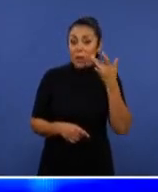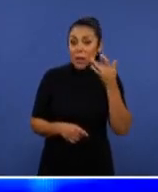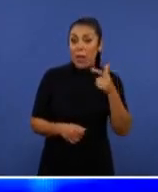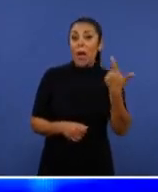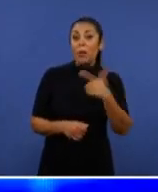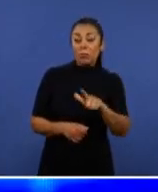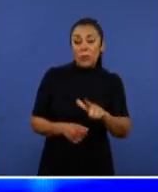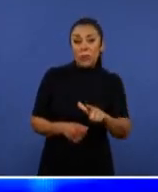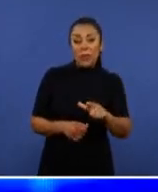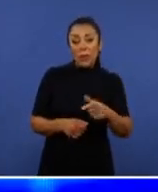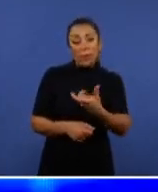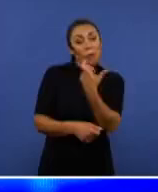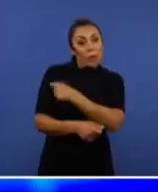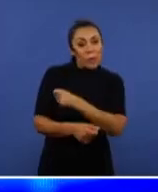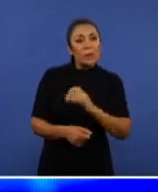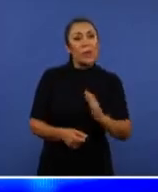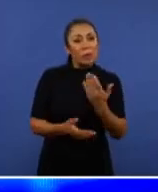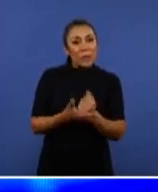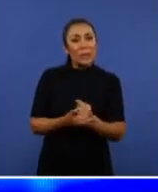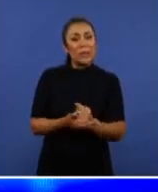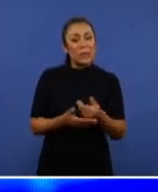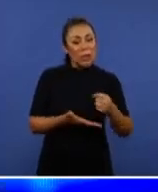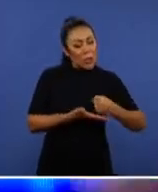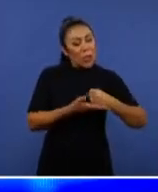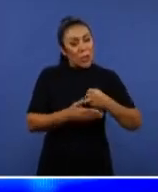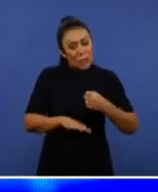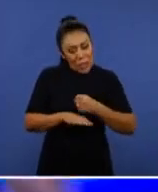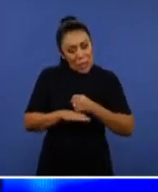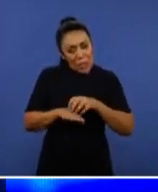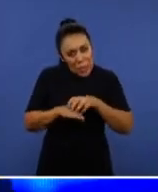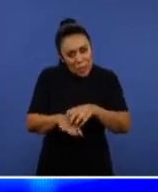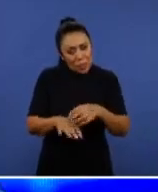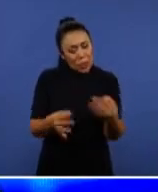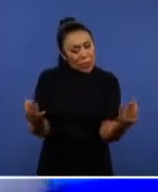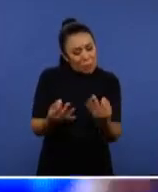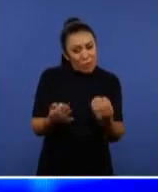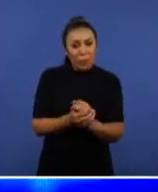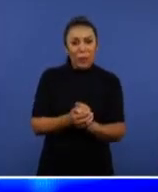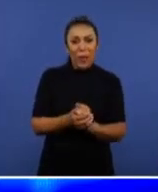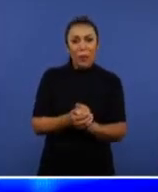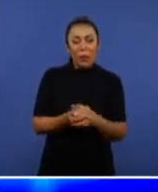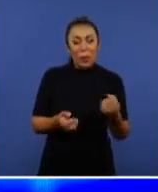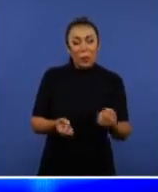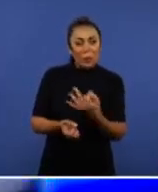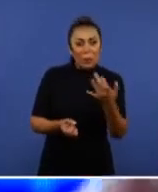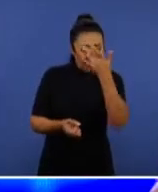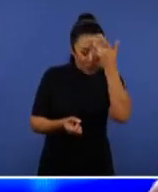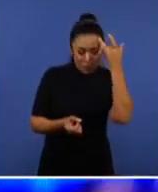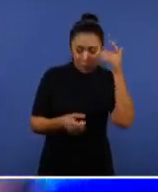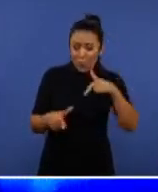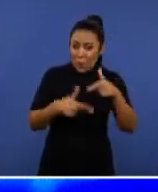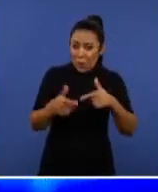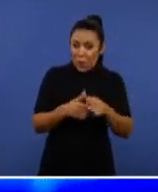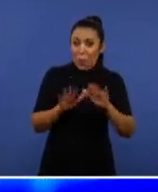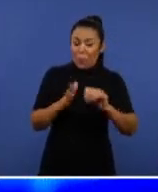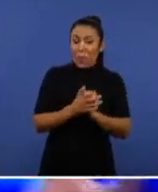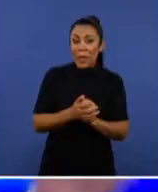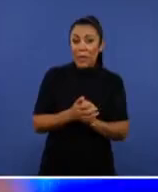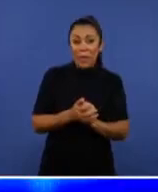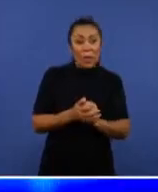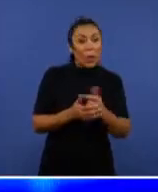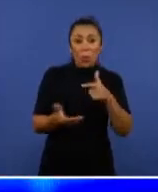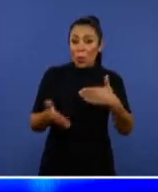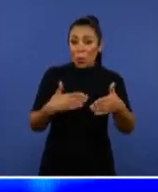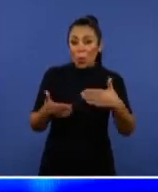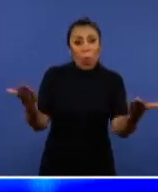estava no tempo e na hora, bem acondicionada, bem transportada, era um grande mutirão, sumiu tudo isso. É o desastre brasileiro por onde você queira